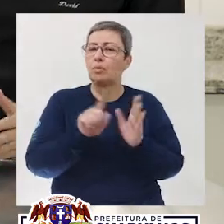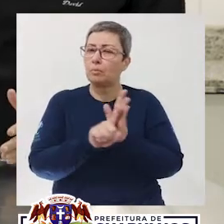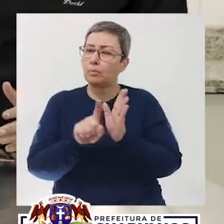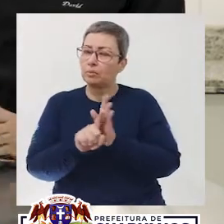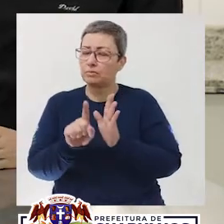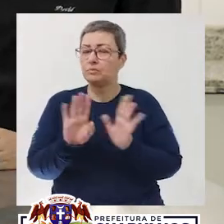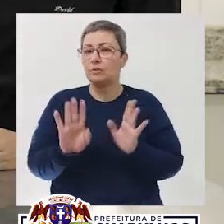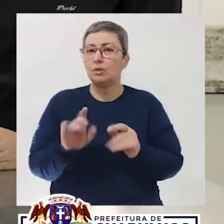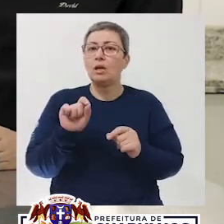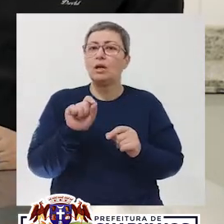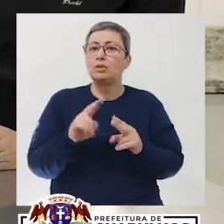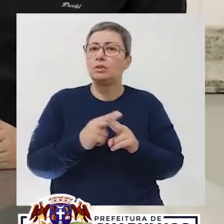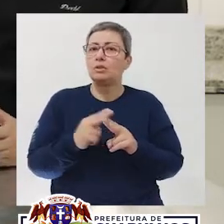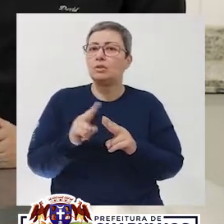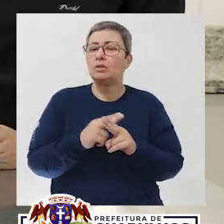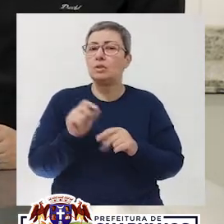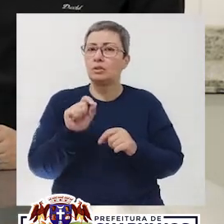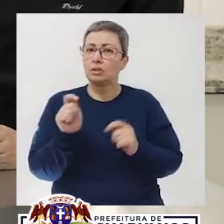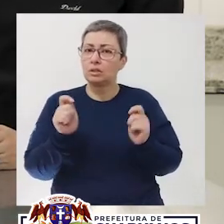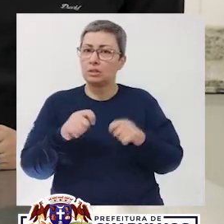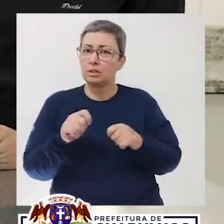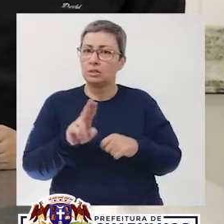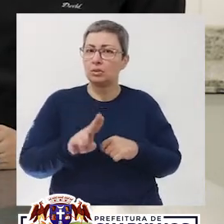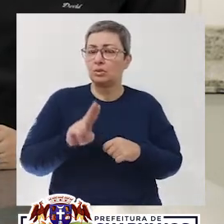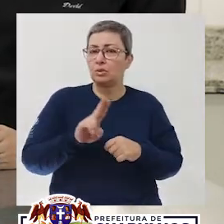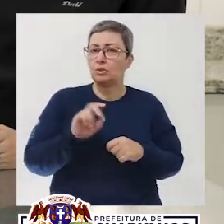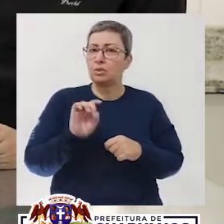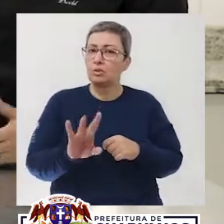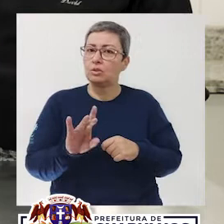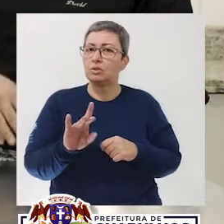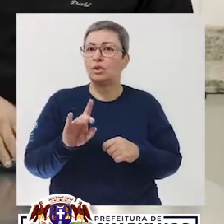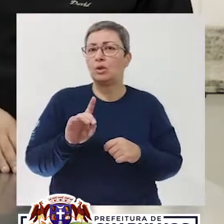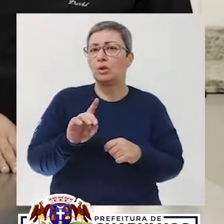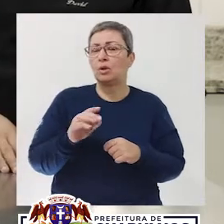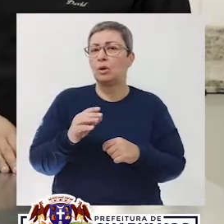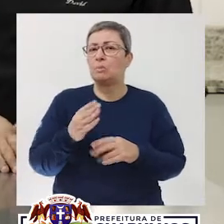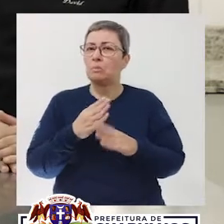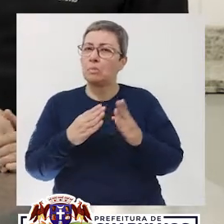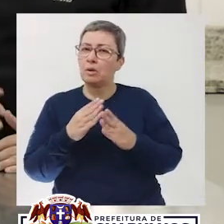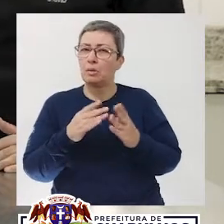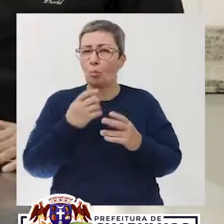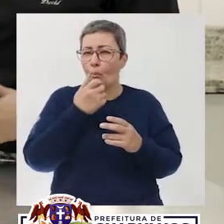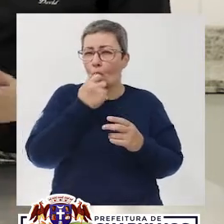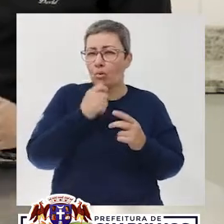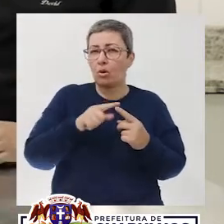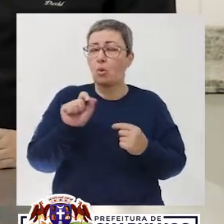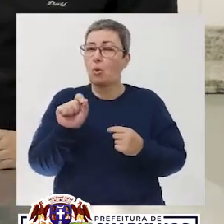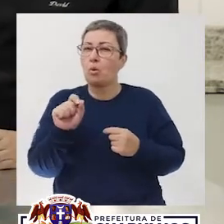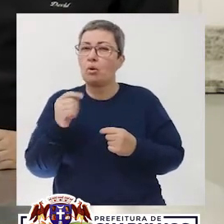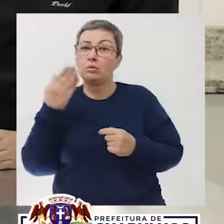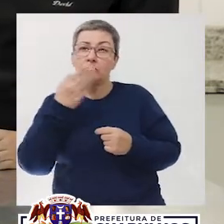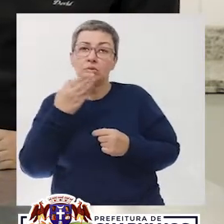deixa eu te fazer algumas perguntas Esse chocolate, dá para usar só meio amargo ou dá para usar ele ao